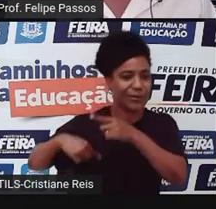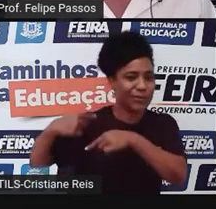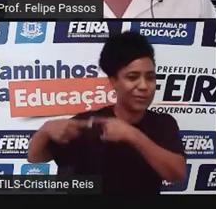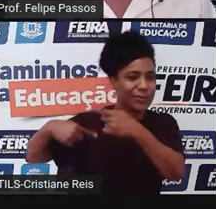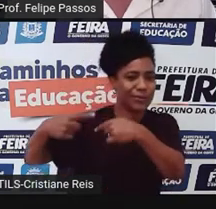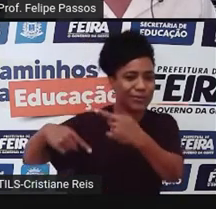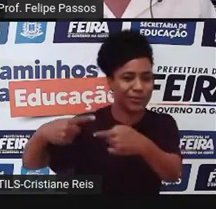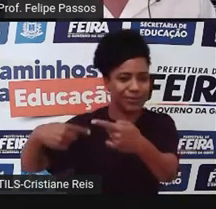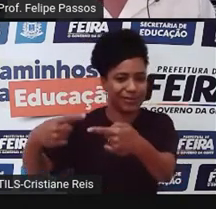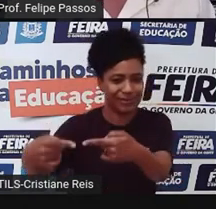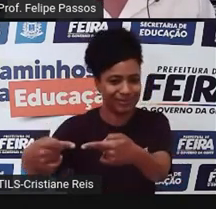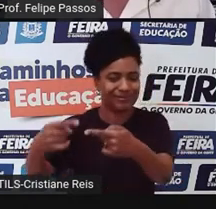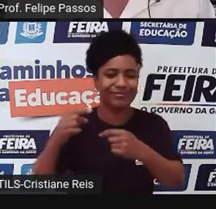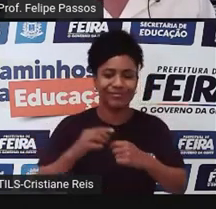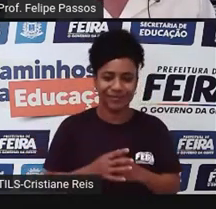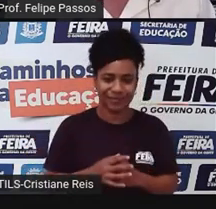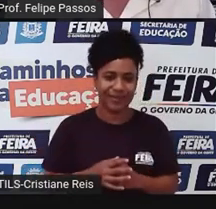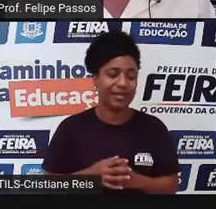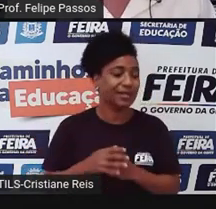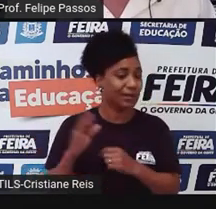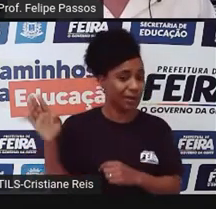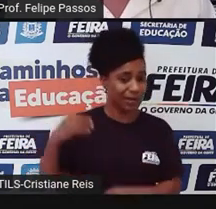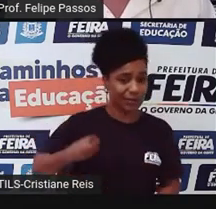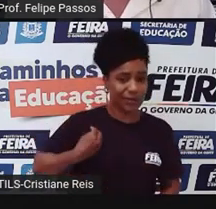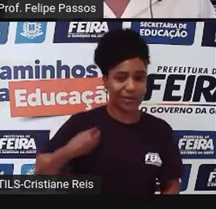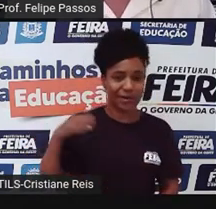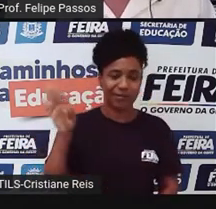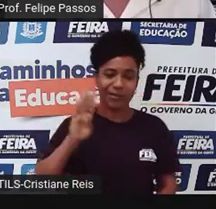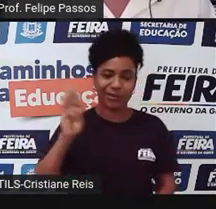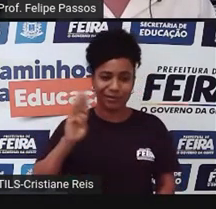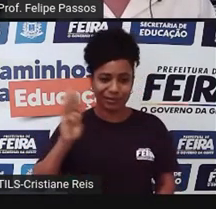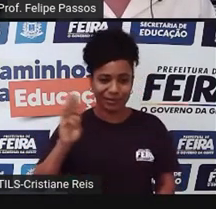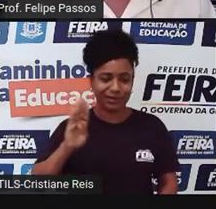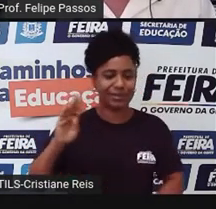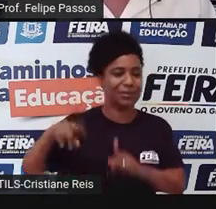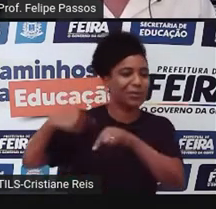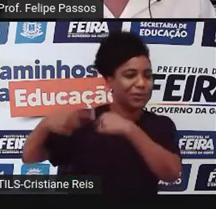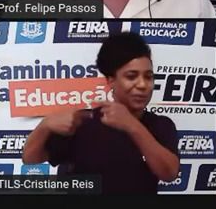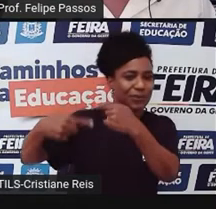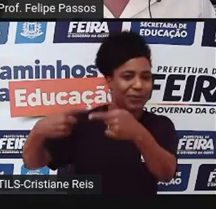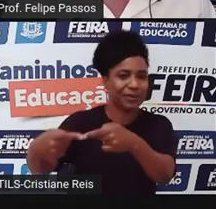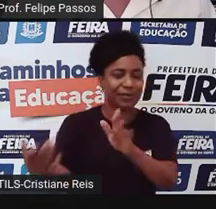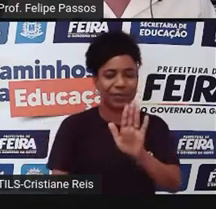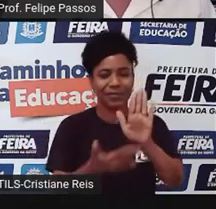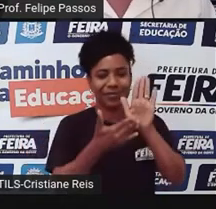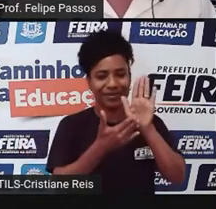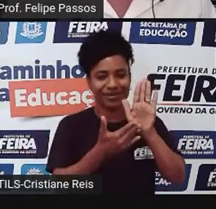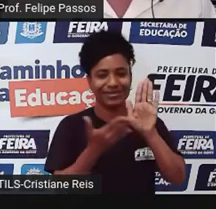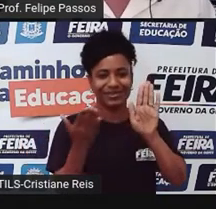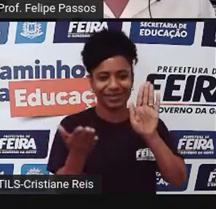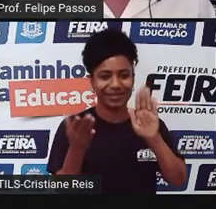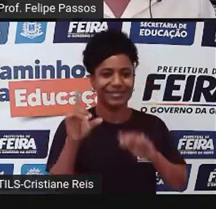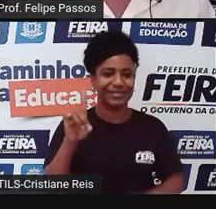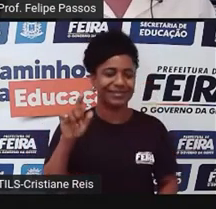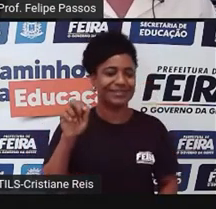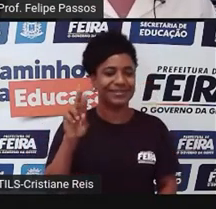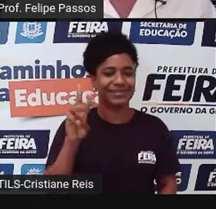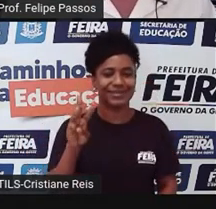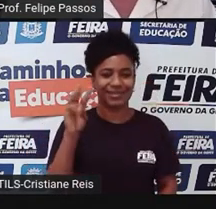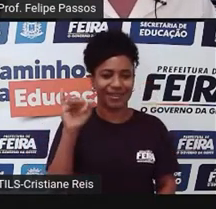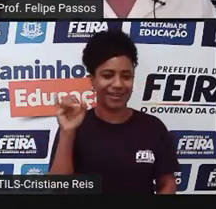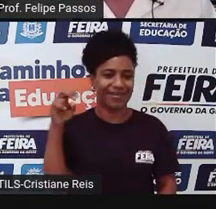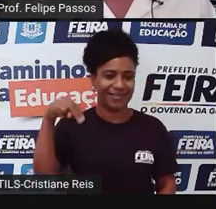baseia grande parte da biologia hoje na evolução proposta por Darwin. Então, quando você for estudar ciências,